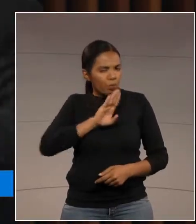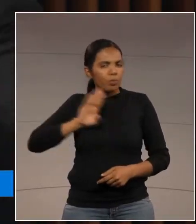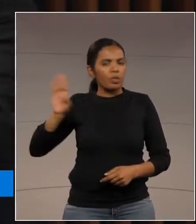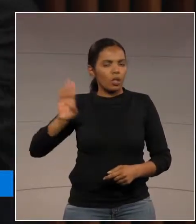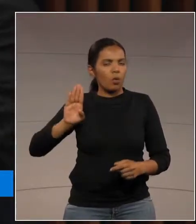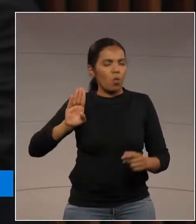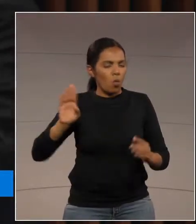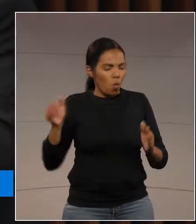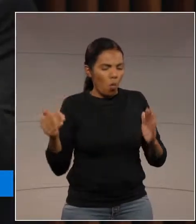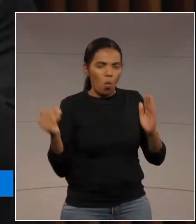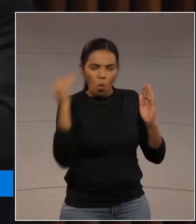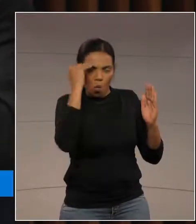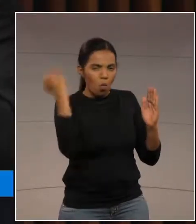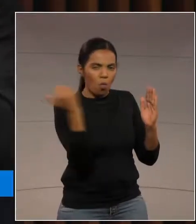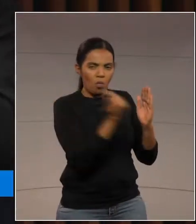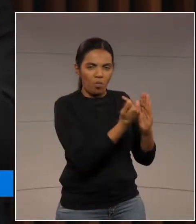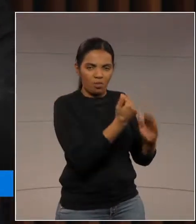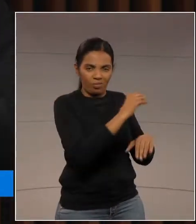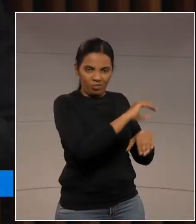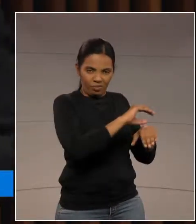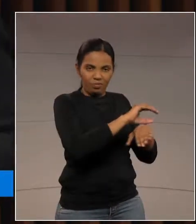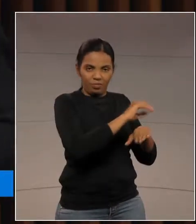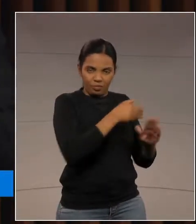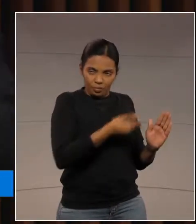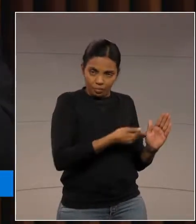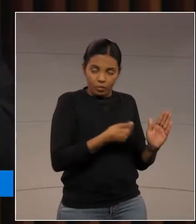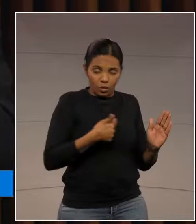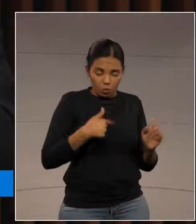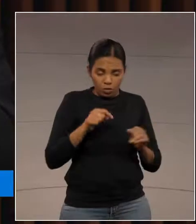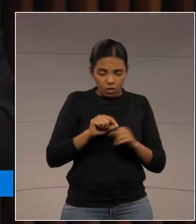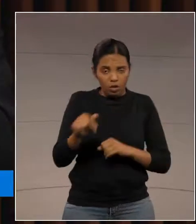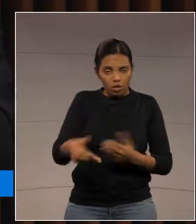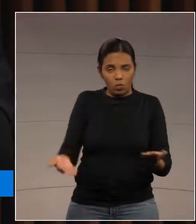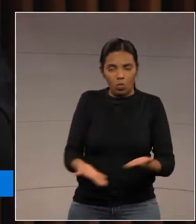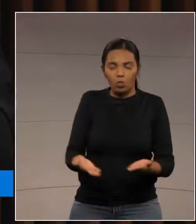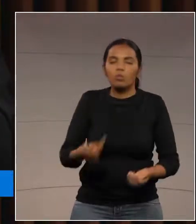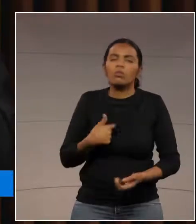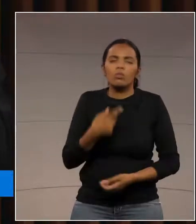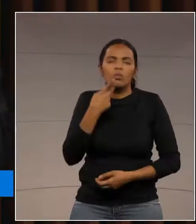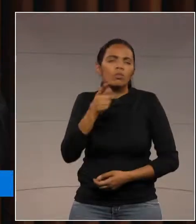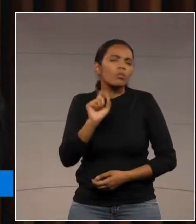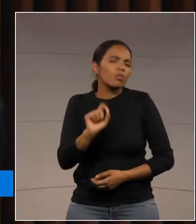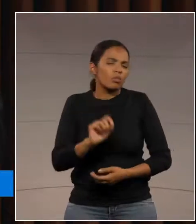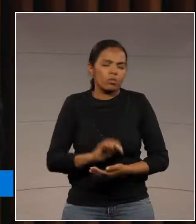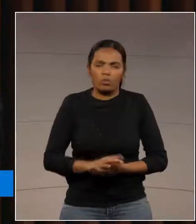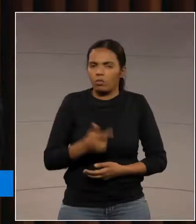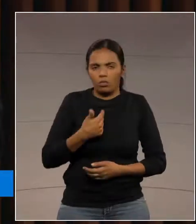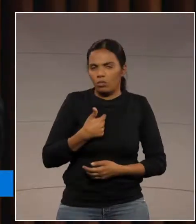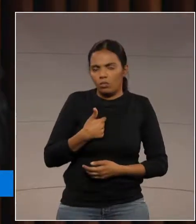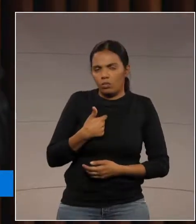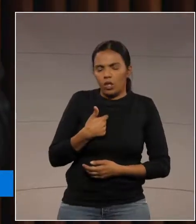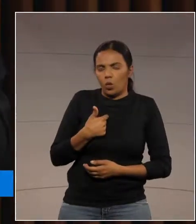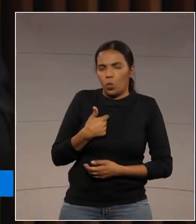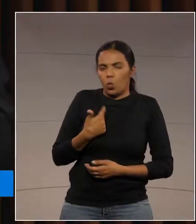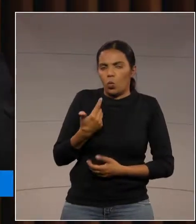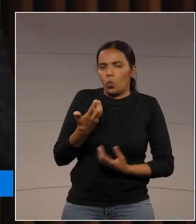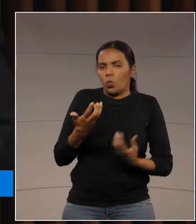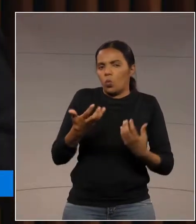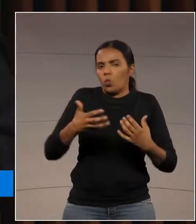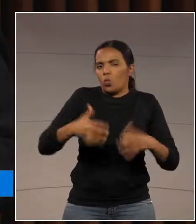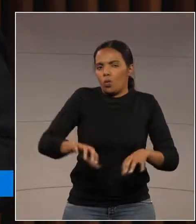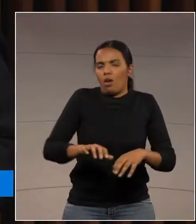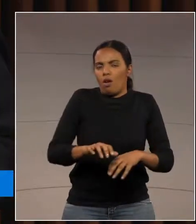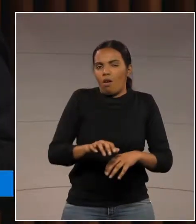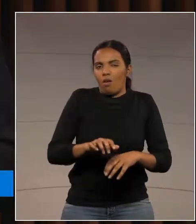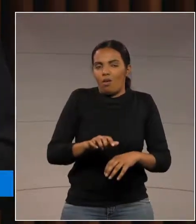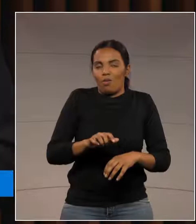tribuna. Eu quero dizer que eu não pretendo aqui esgotar